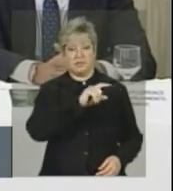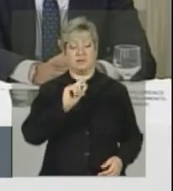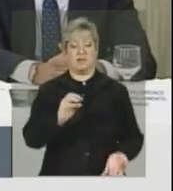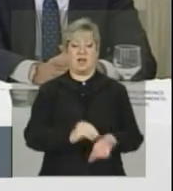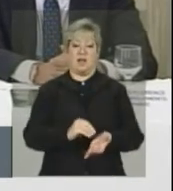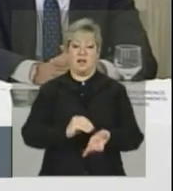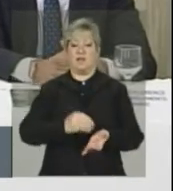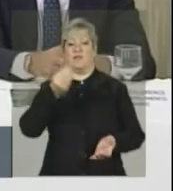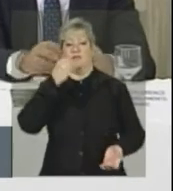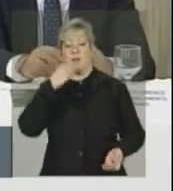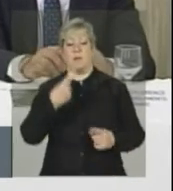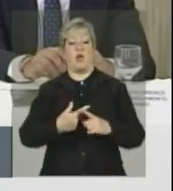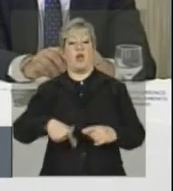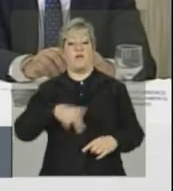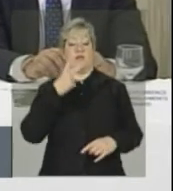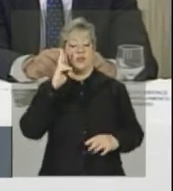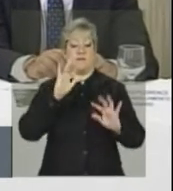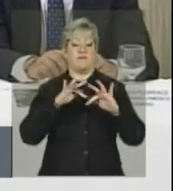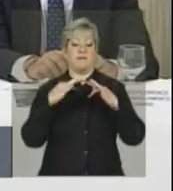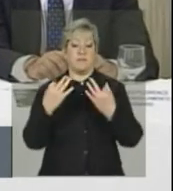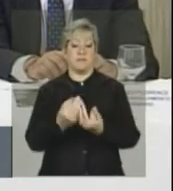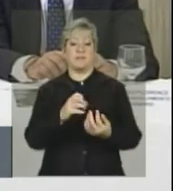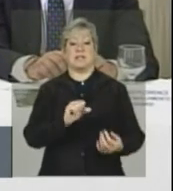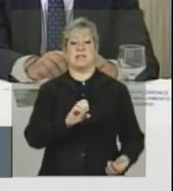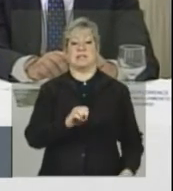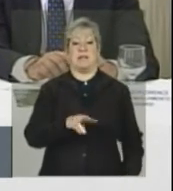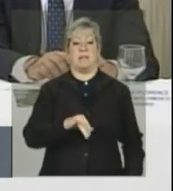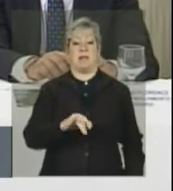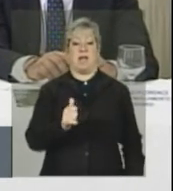frágil, porque nós estamos falando de famílias no semiárido, certo?